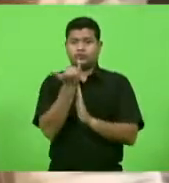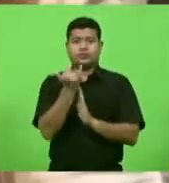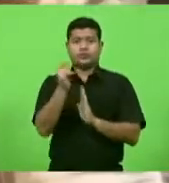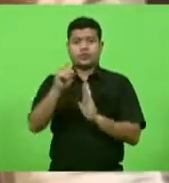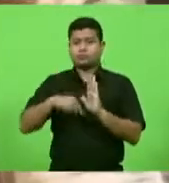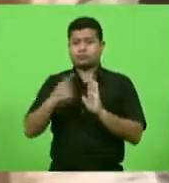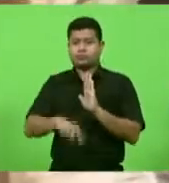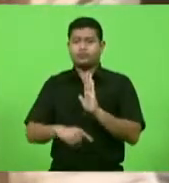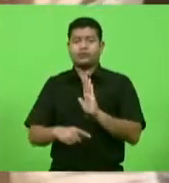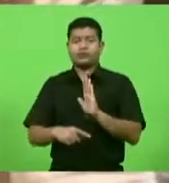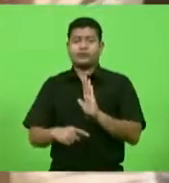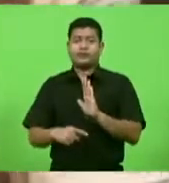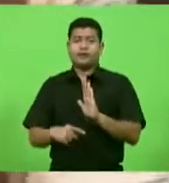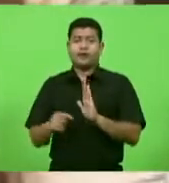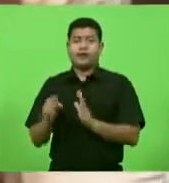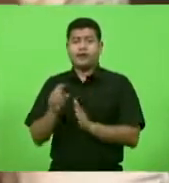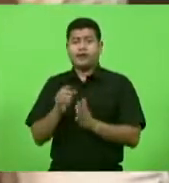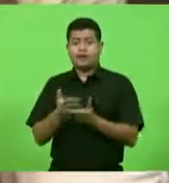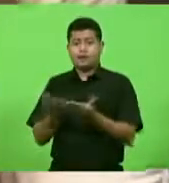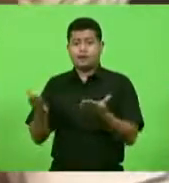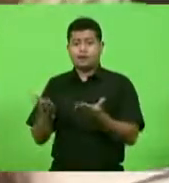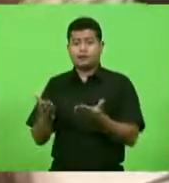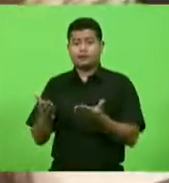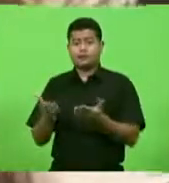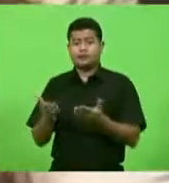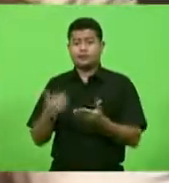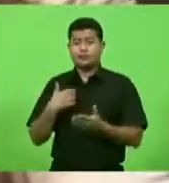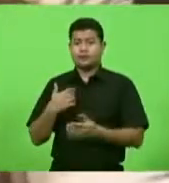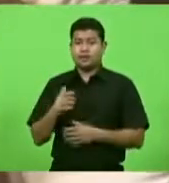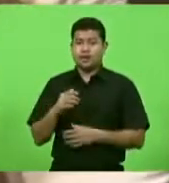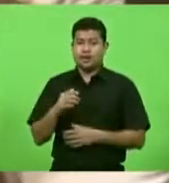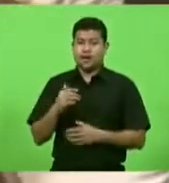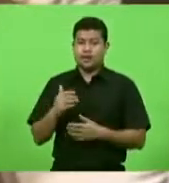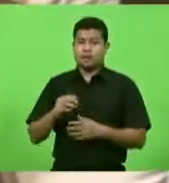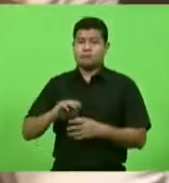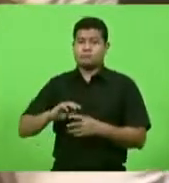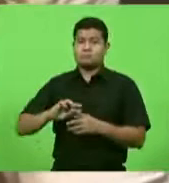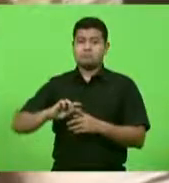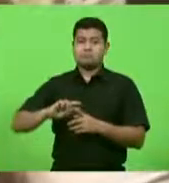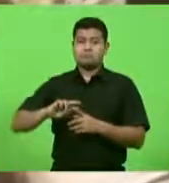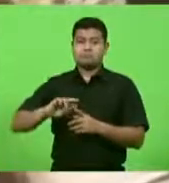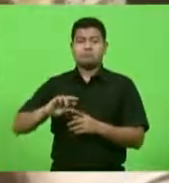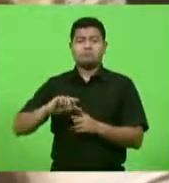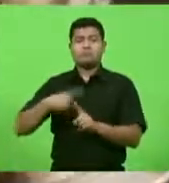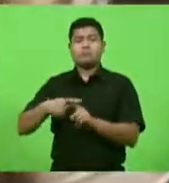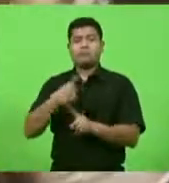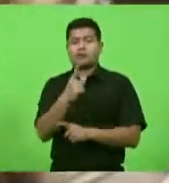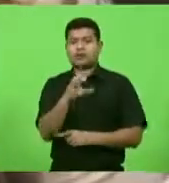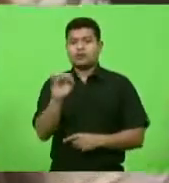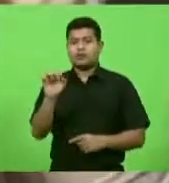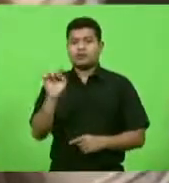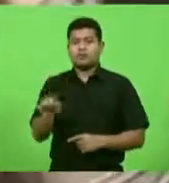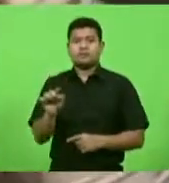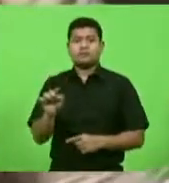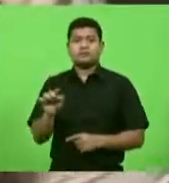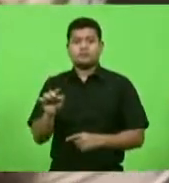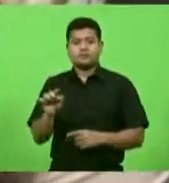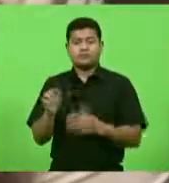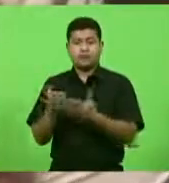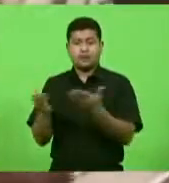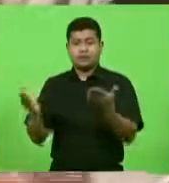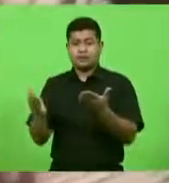ele vai ser liquidado na integralidade nos 100 mil reais para o micro empreendedor